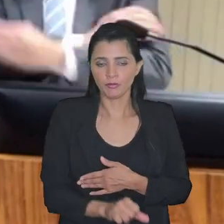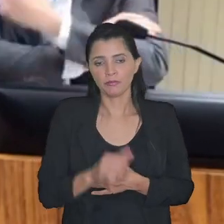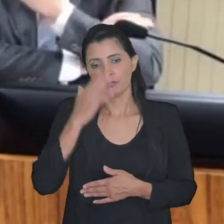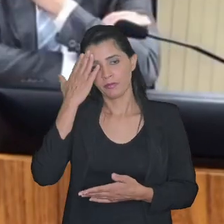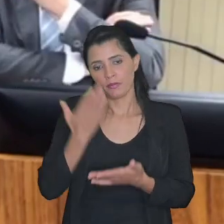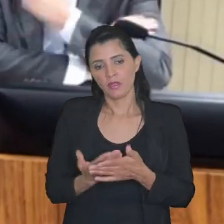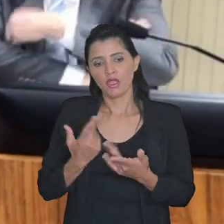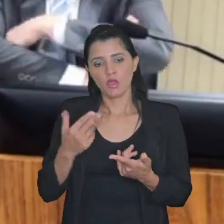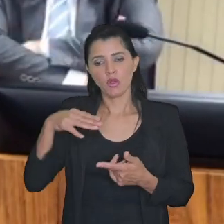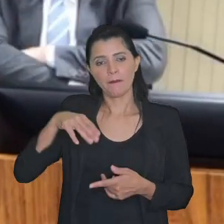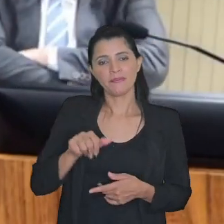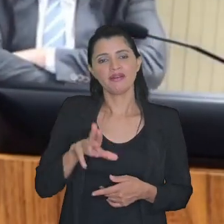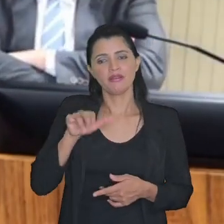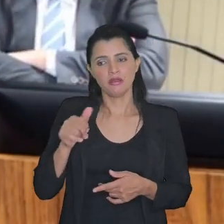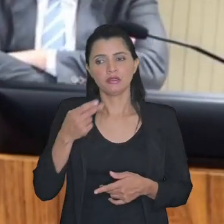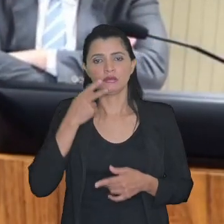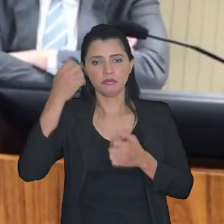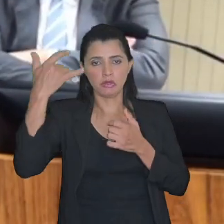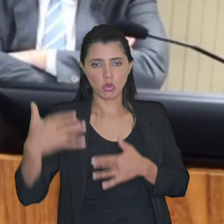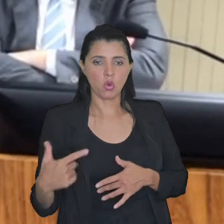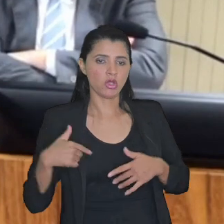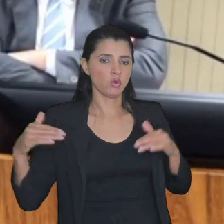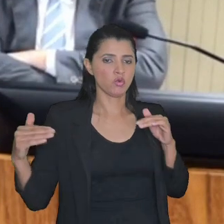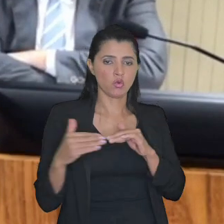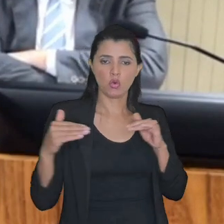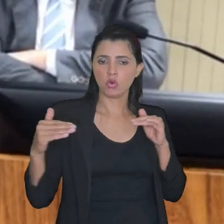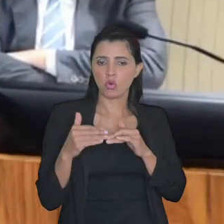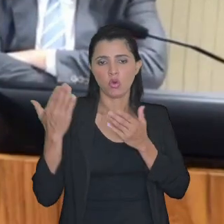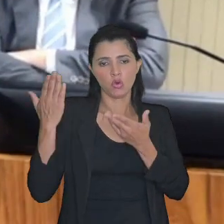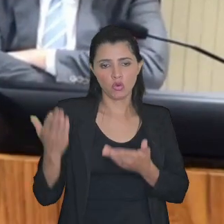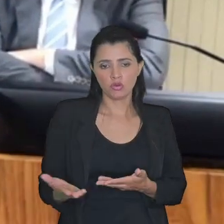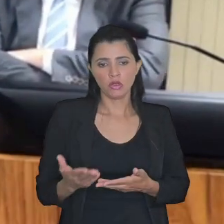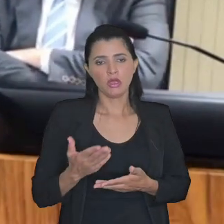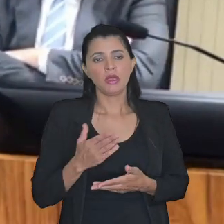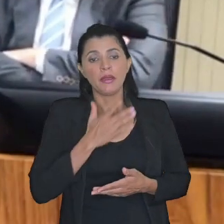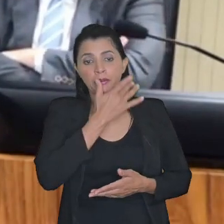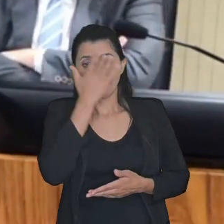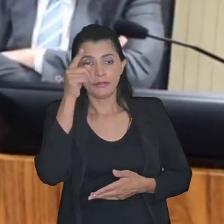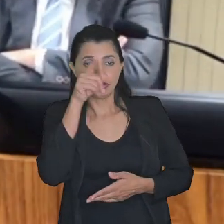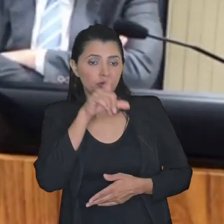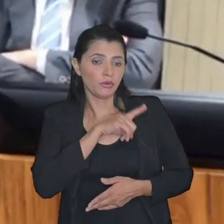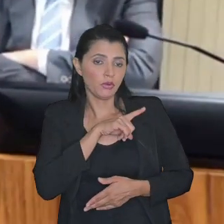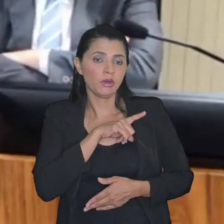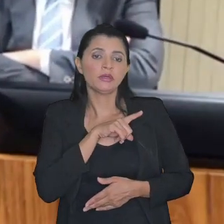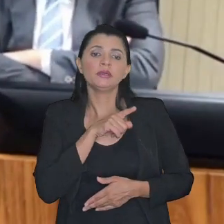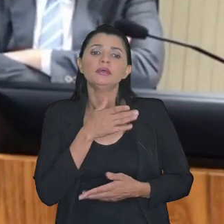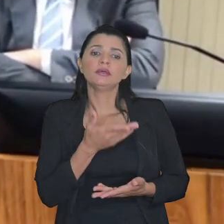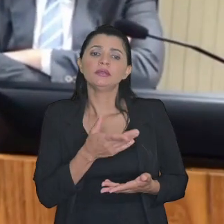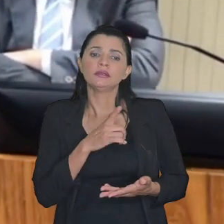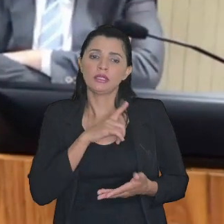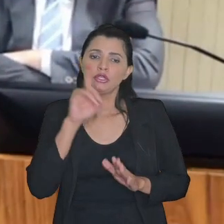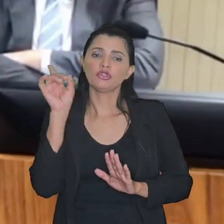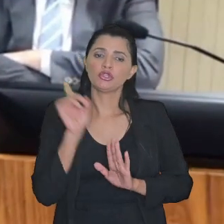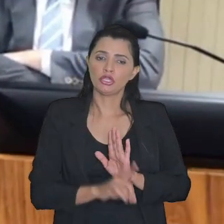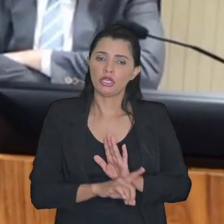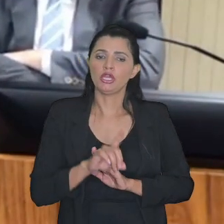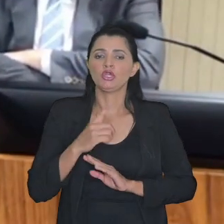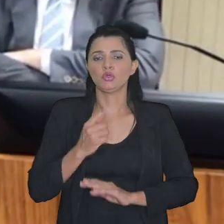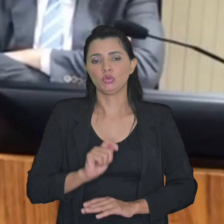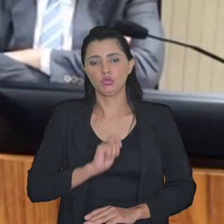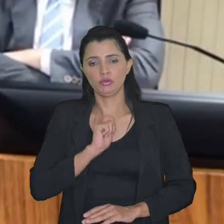como a doutora Mariana já sinalizou e eu concordo plenamente que quem quer que seja tenha direito